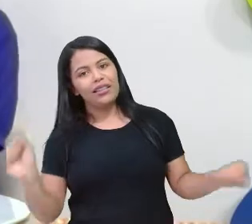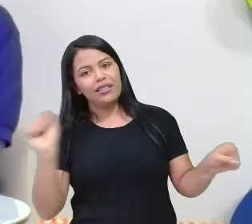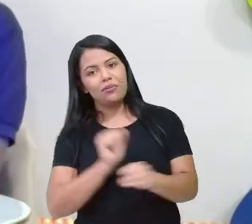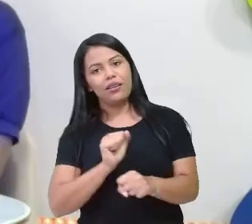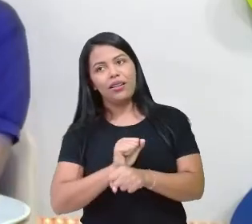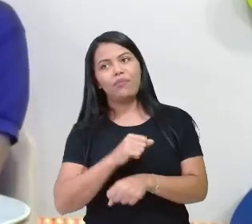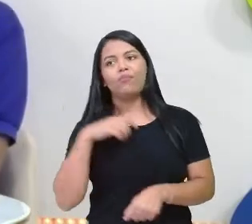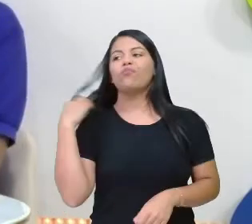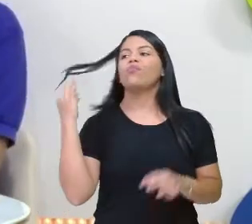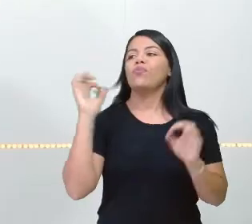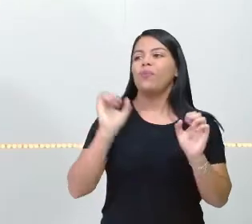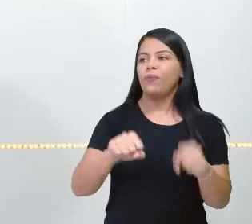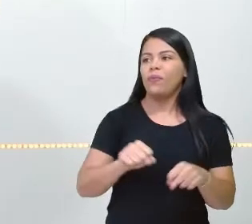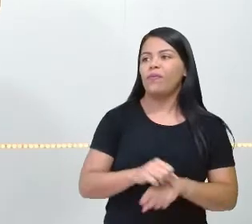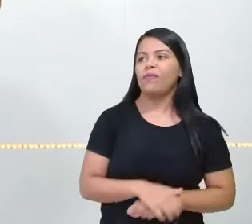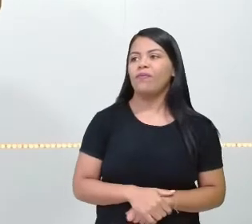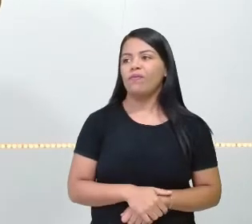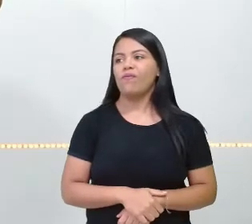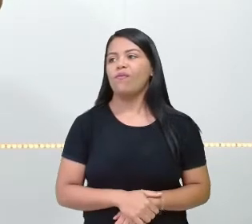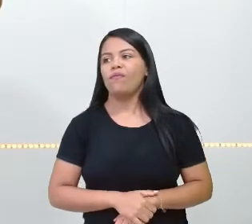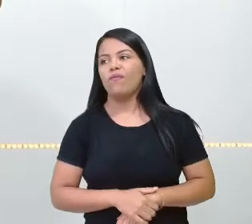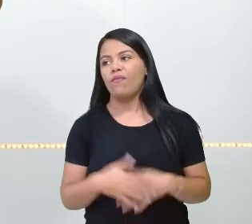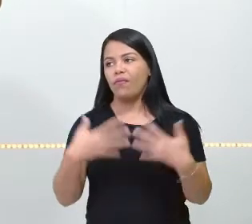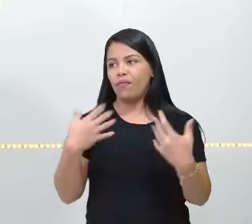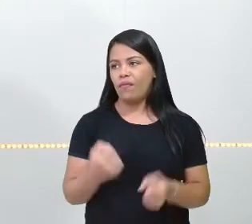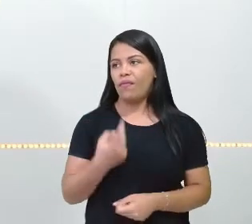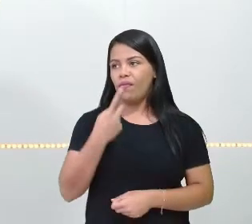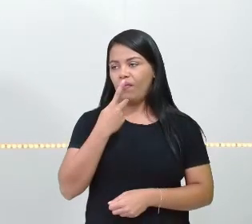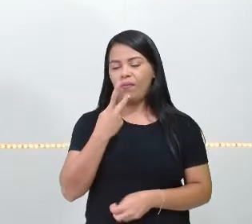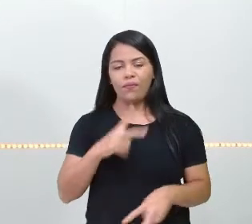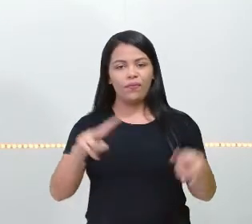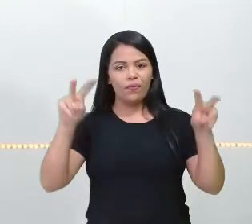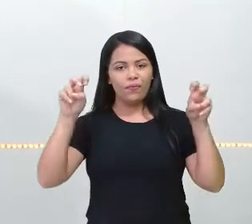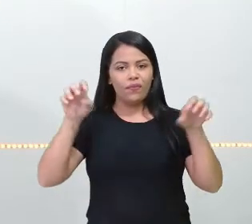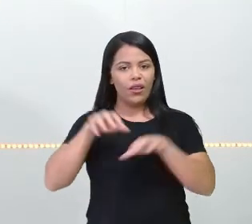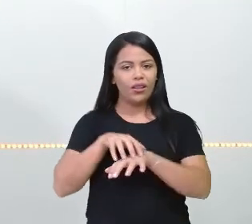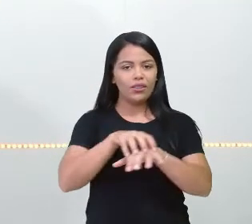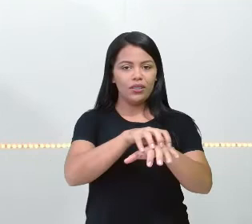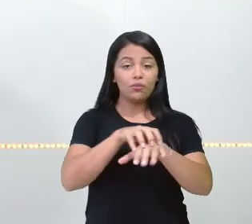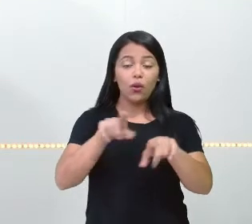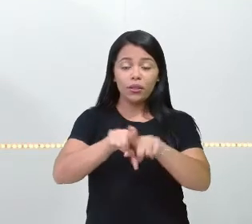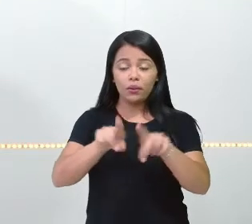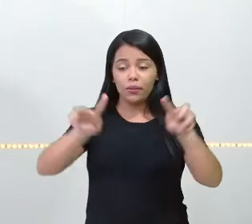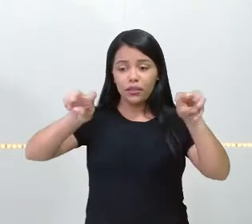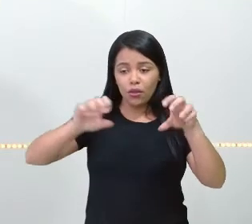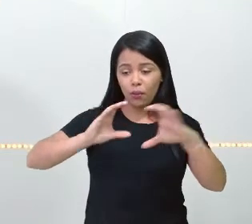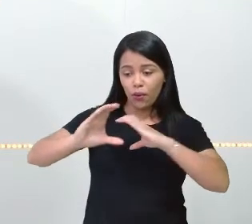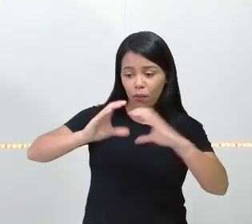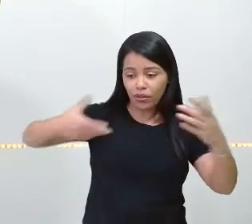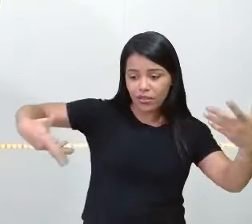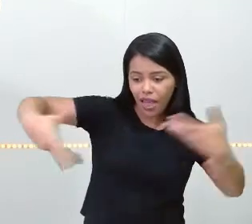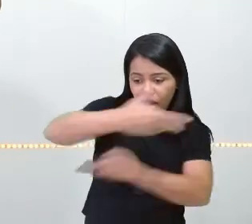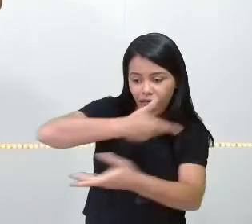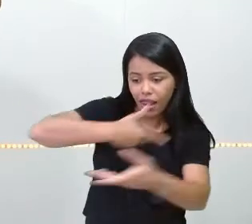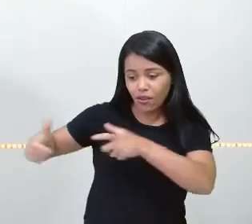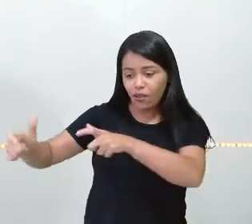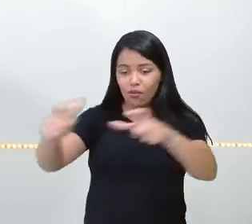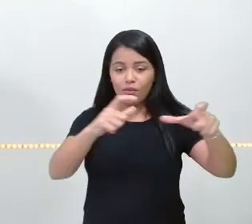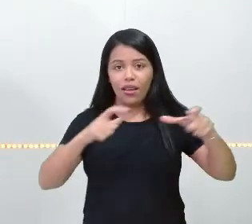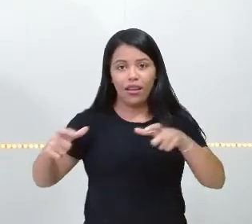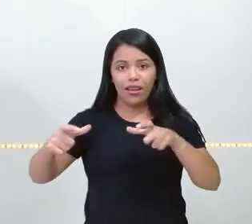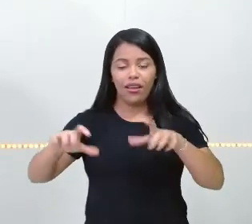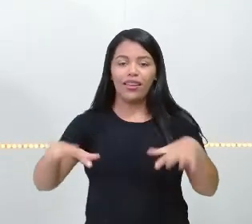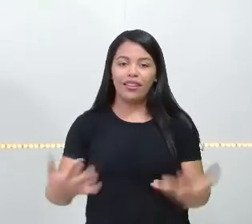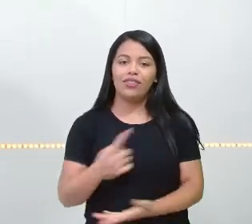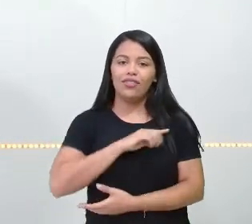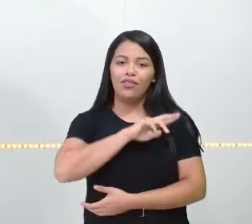Isso mesmo, vamos falar aí de transporte e comunicação interligando os lugares, tá certo? É o